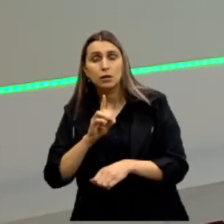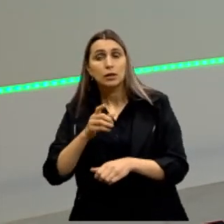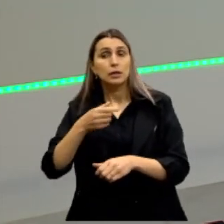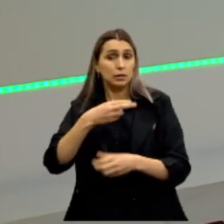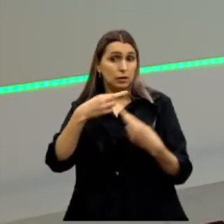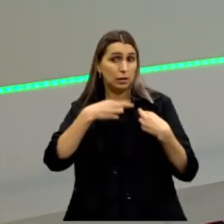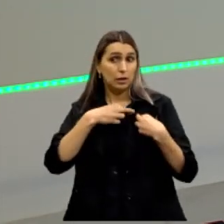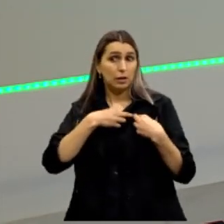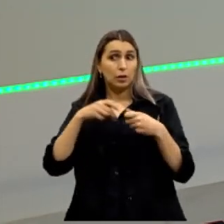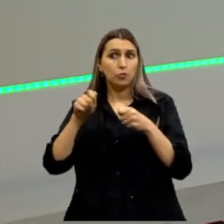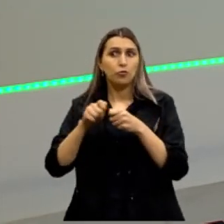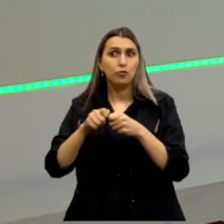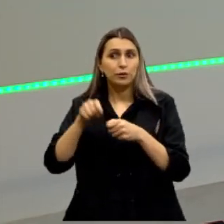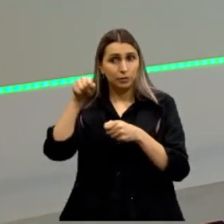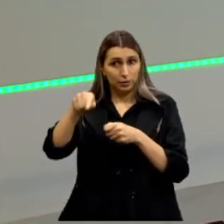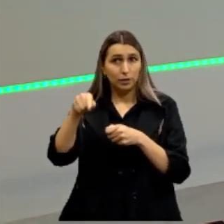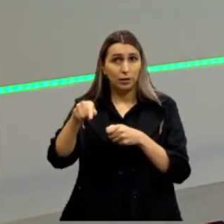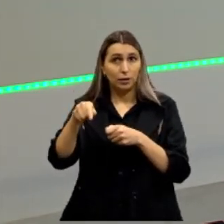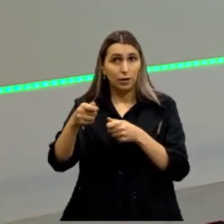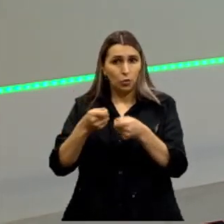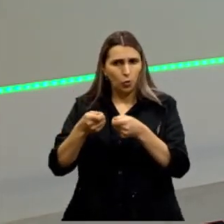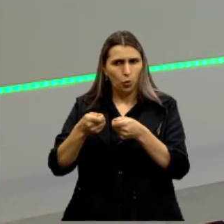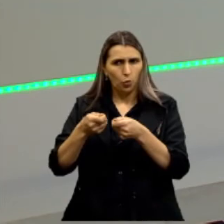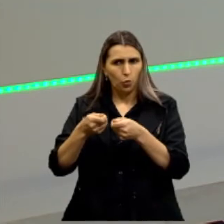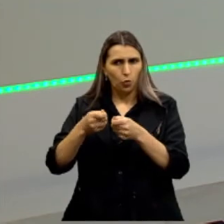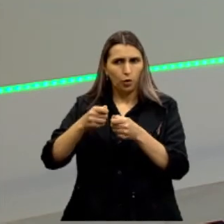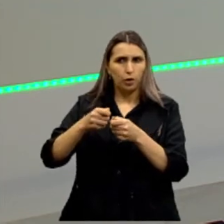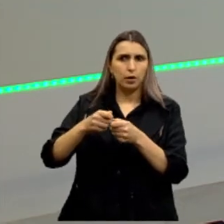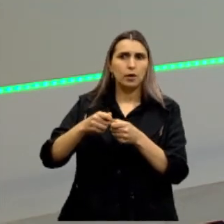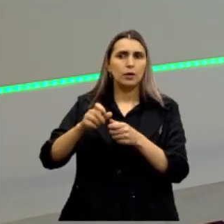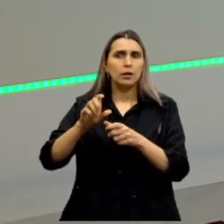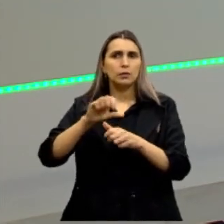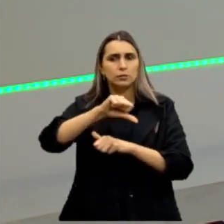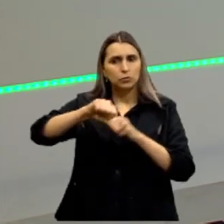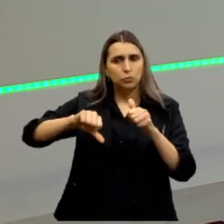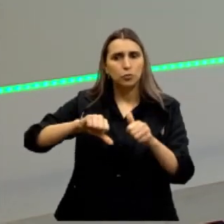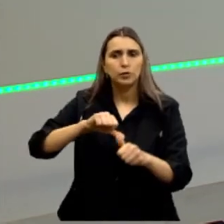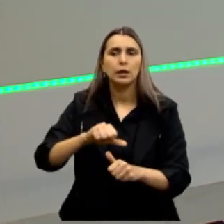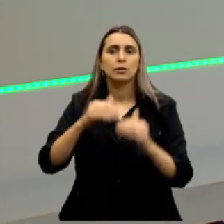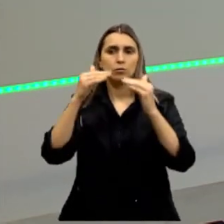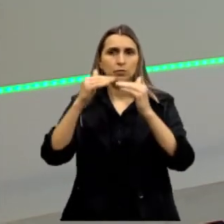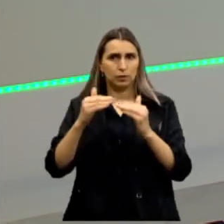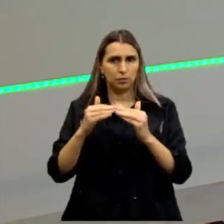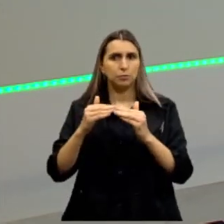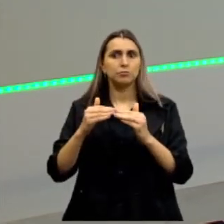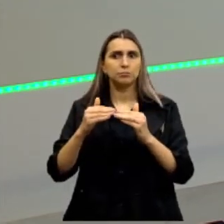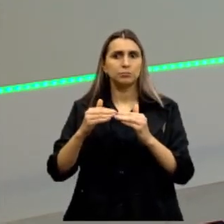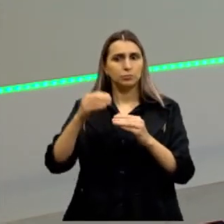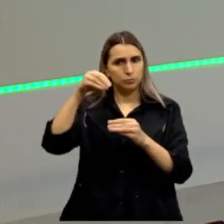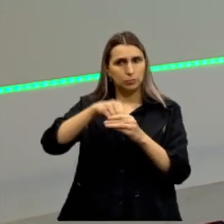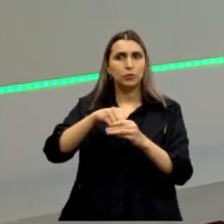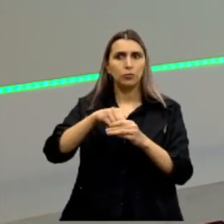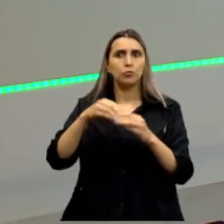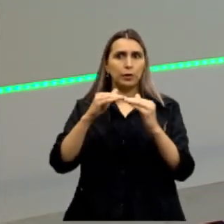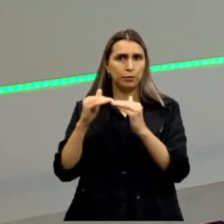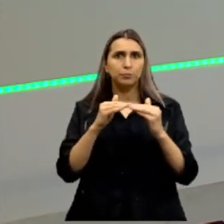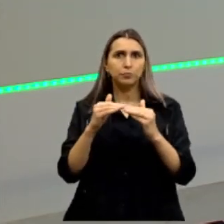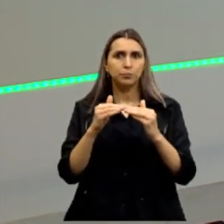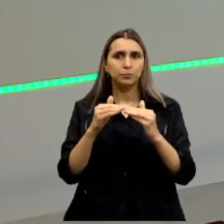dever de fazê-lo se moldar ou moldá-lo dentro daquele filtro.